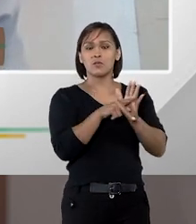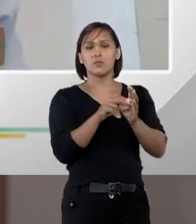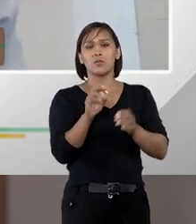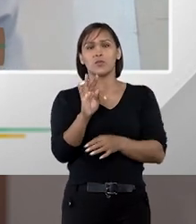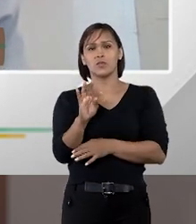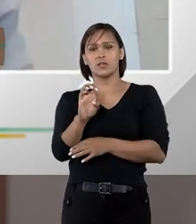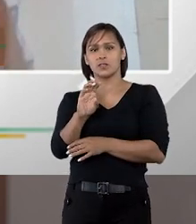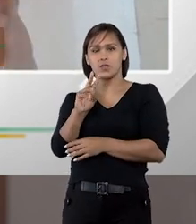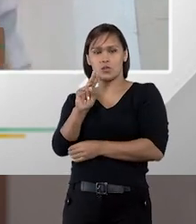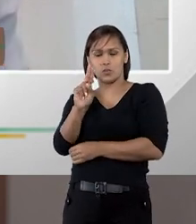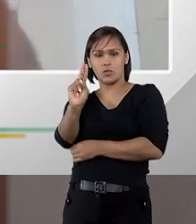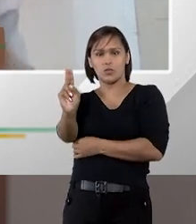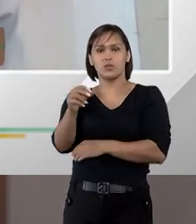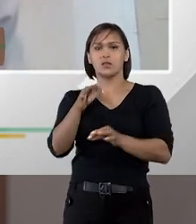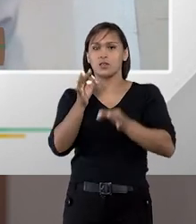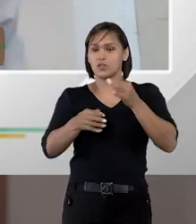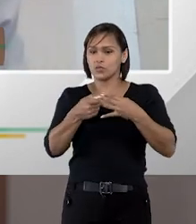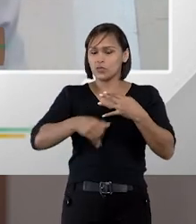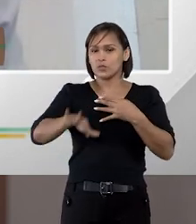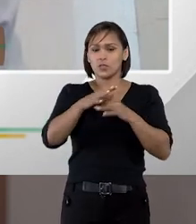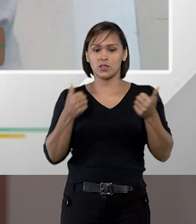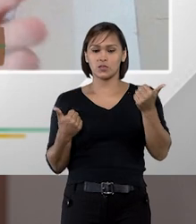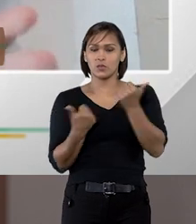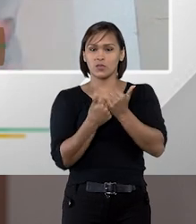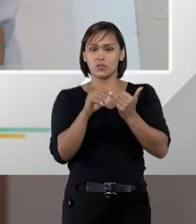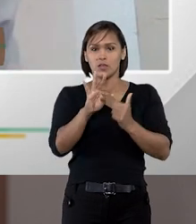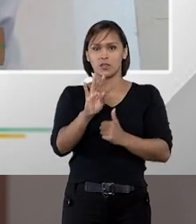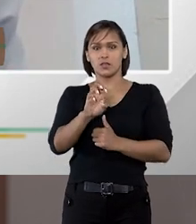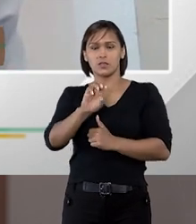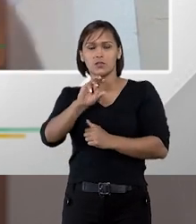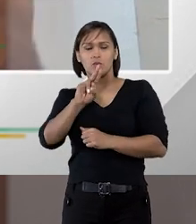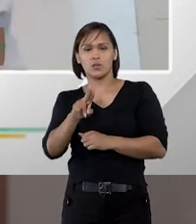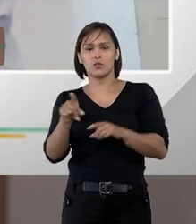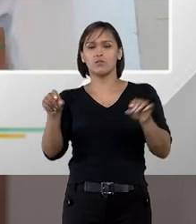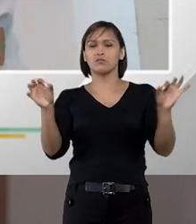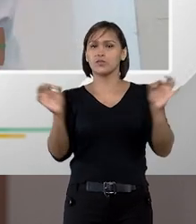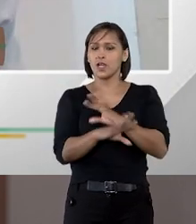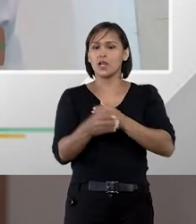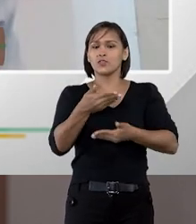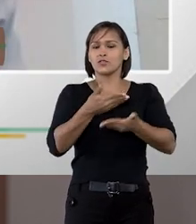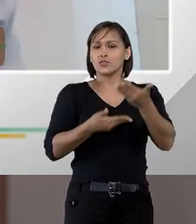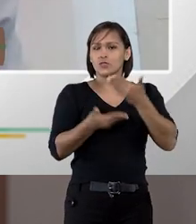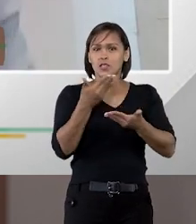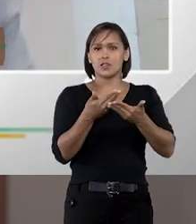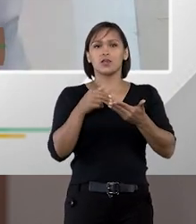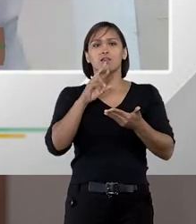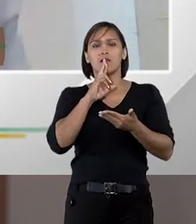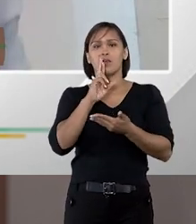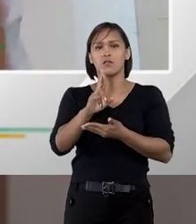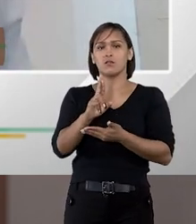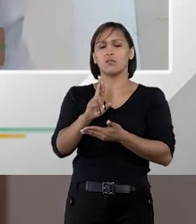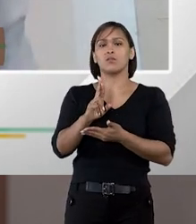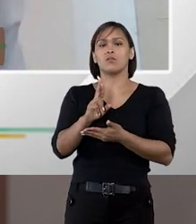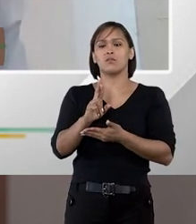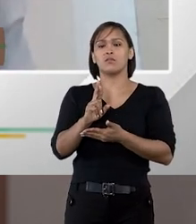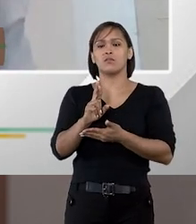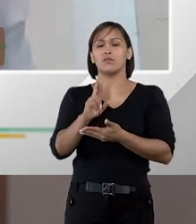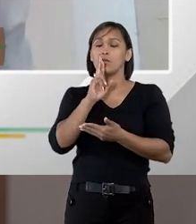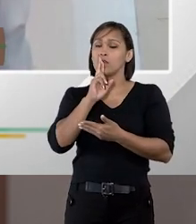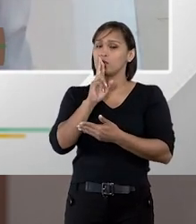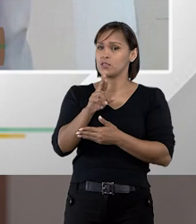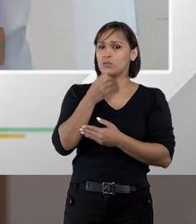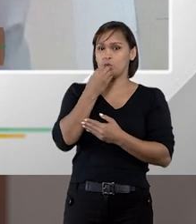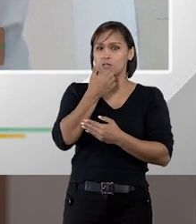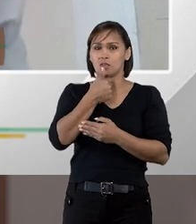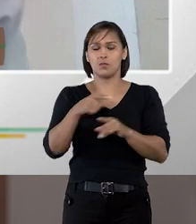no âmbito do TCU e a jurisprudência consolidada do TCU acaba já gerando uma meia